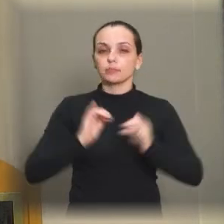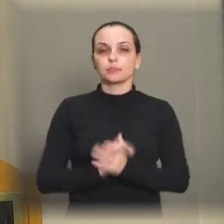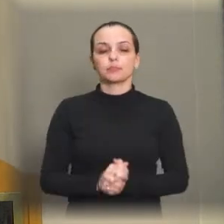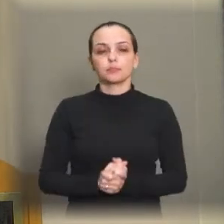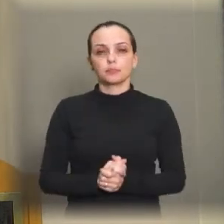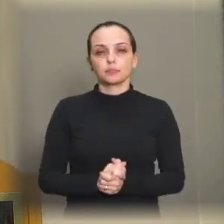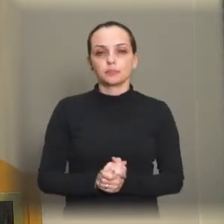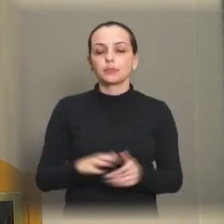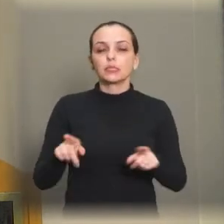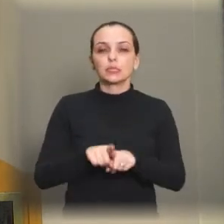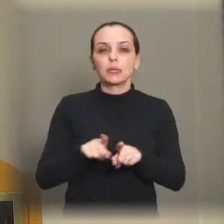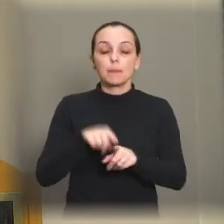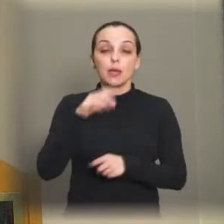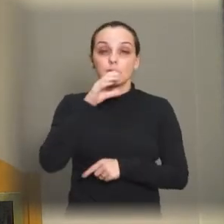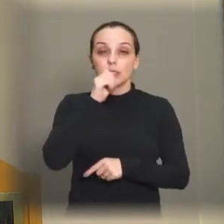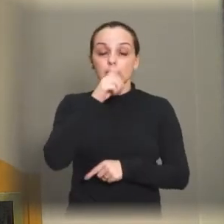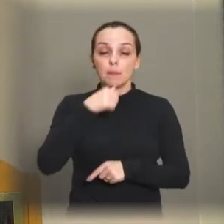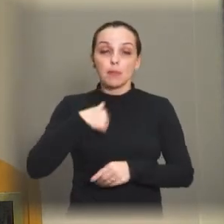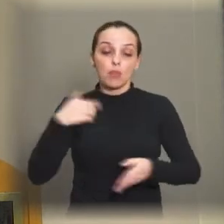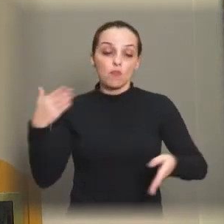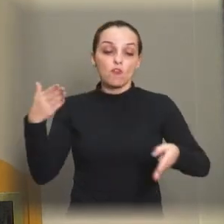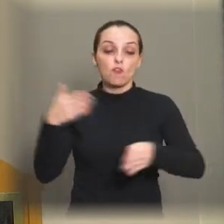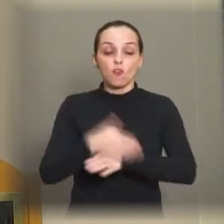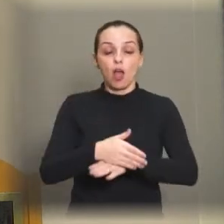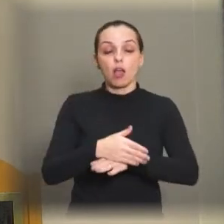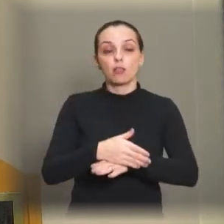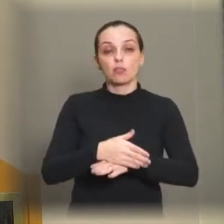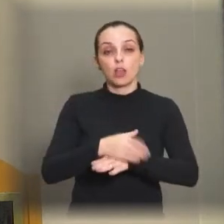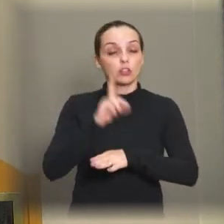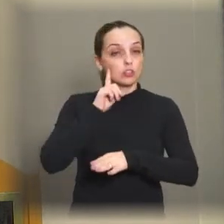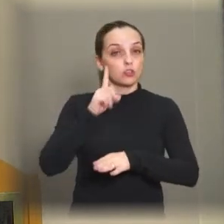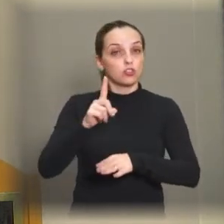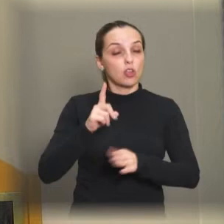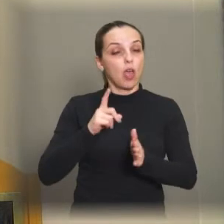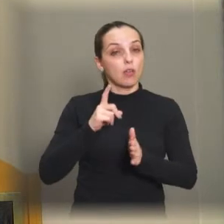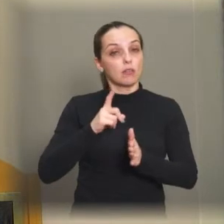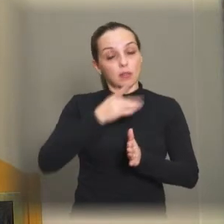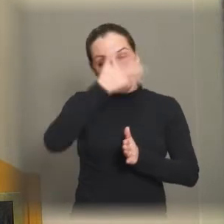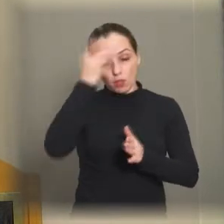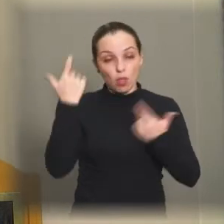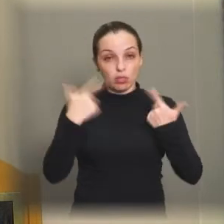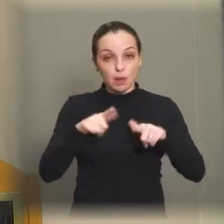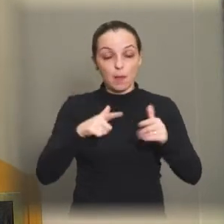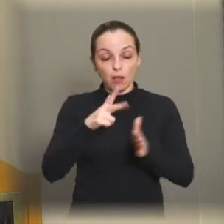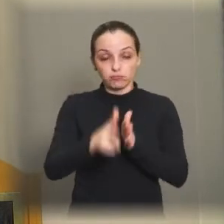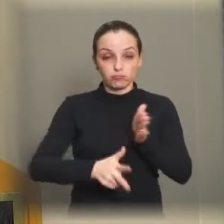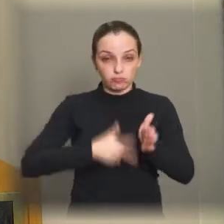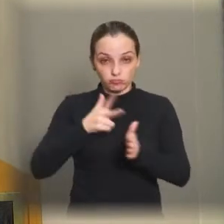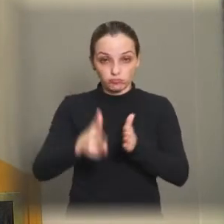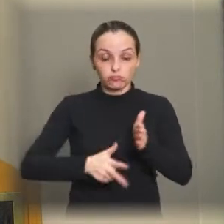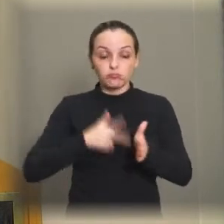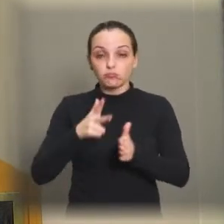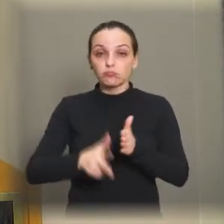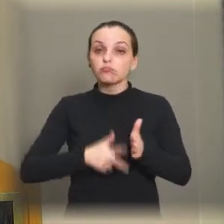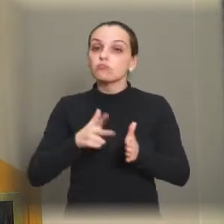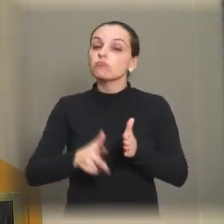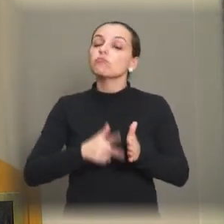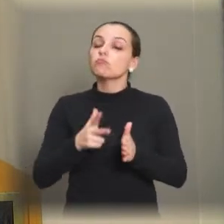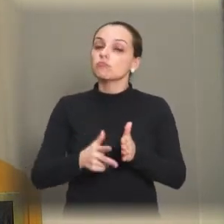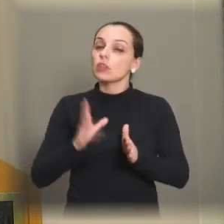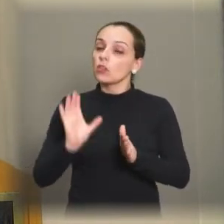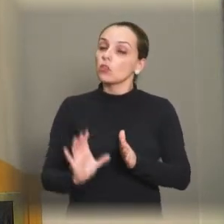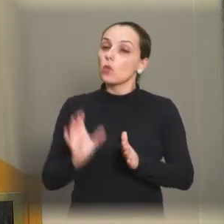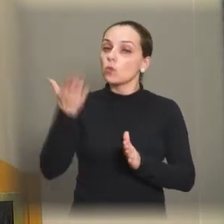Também, no sábado, estive prestigiando o dia do ferroviário. Eu trabalhei na FEPASA, que